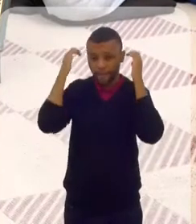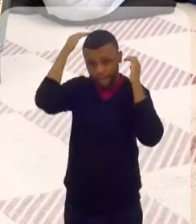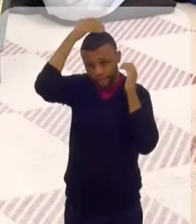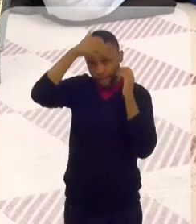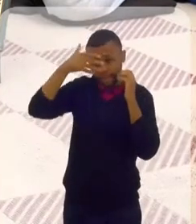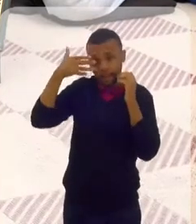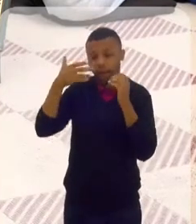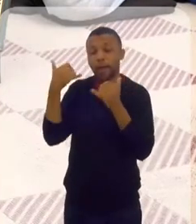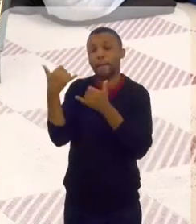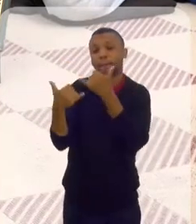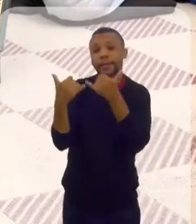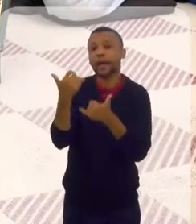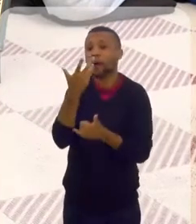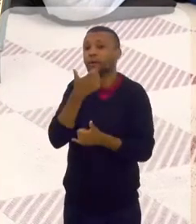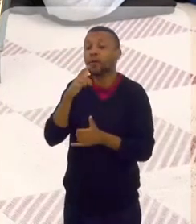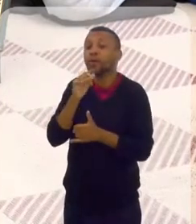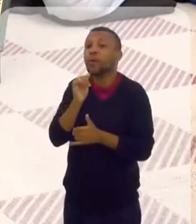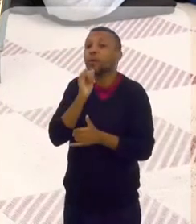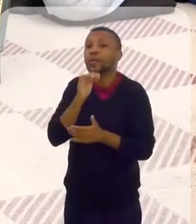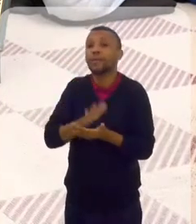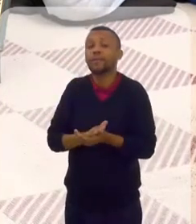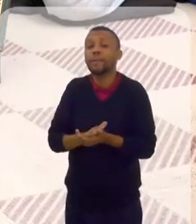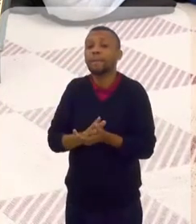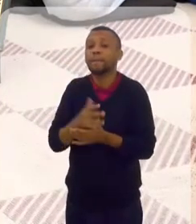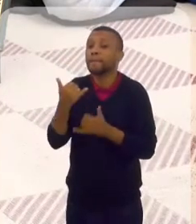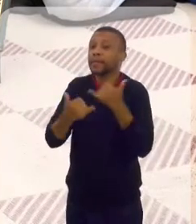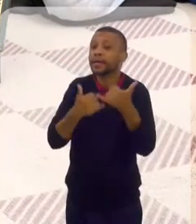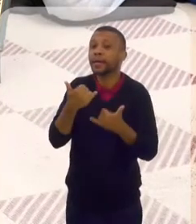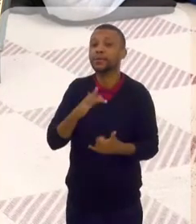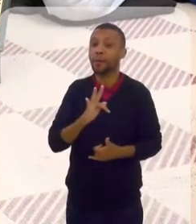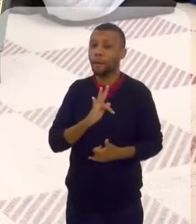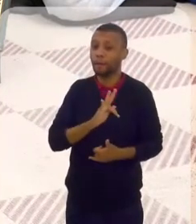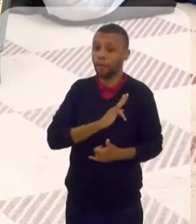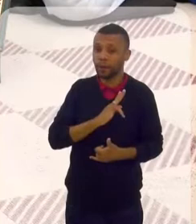se policiava. Vou dar um exemplo clássico. Brincar de polícia e ladrão.